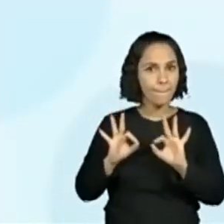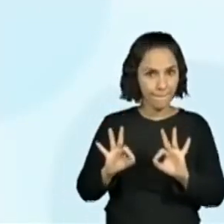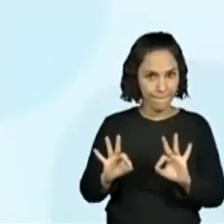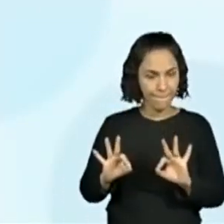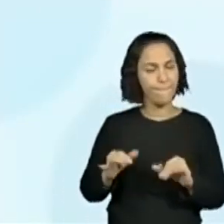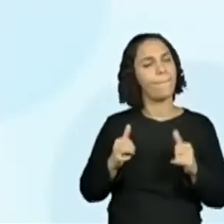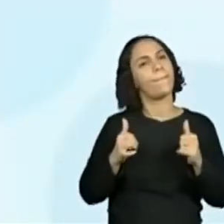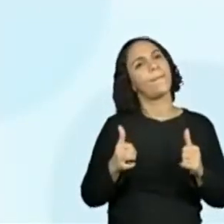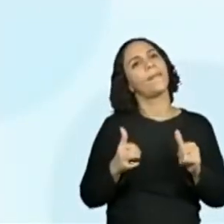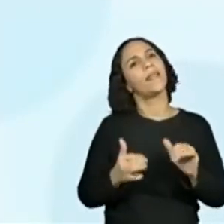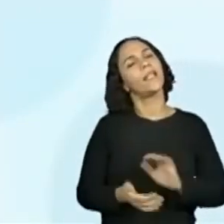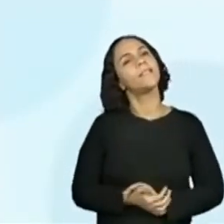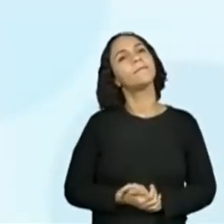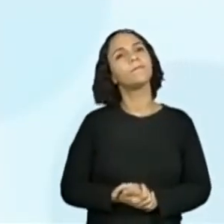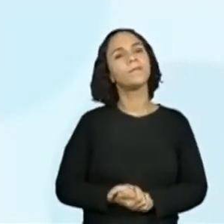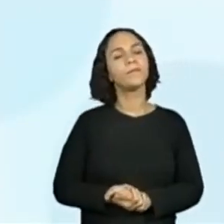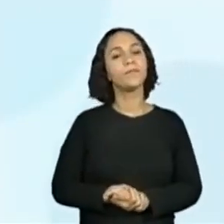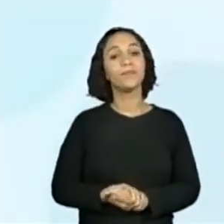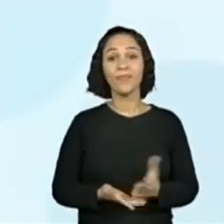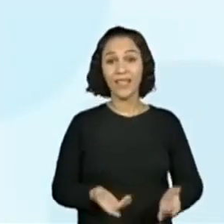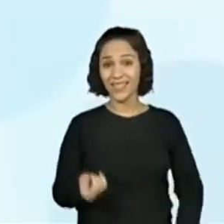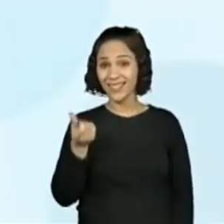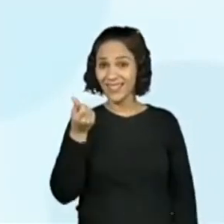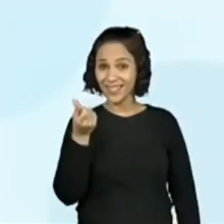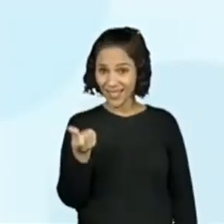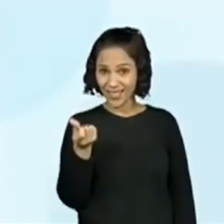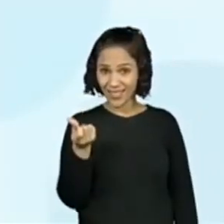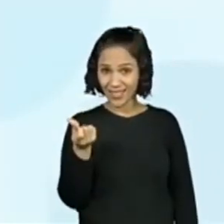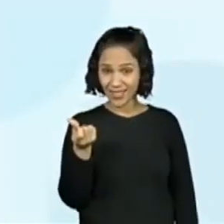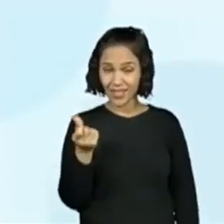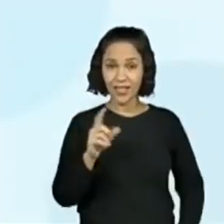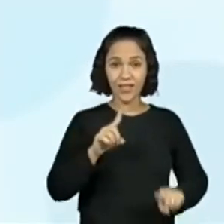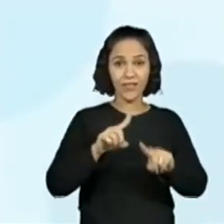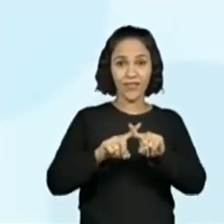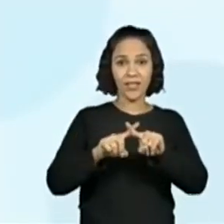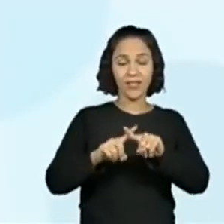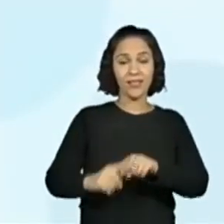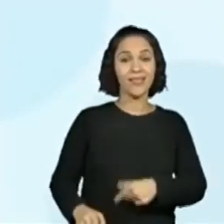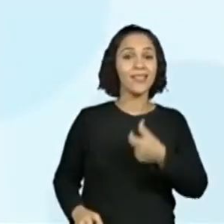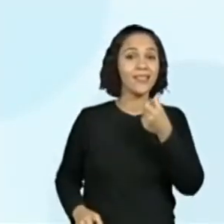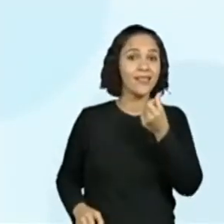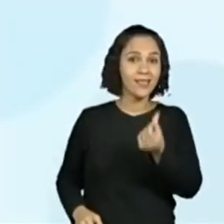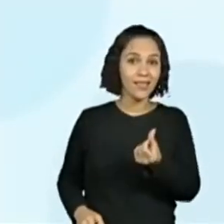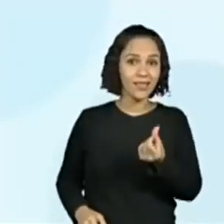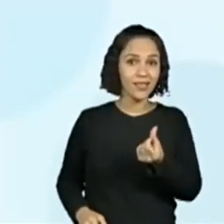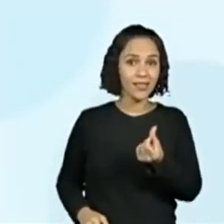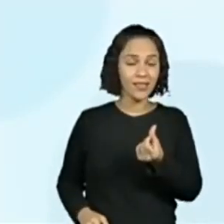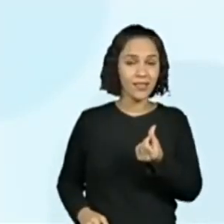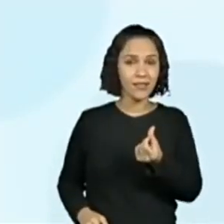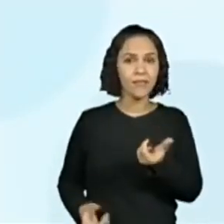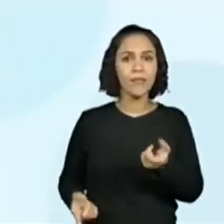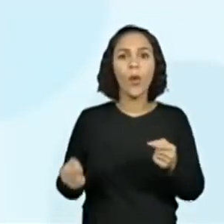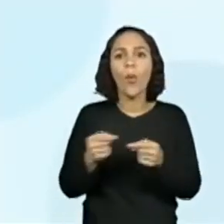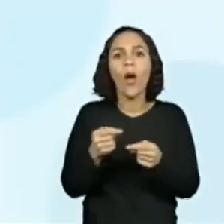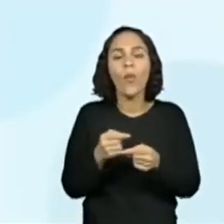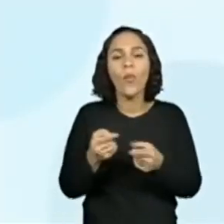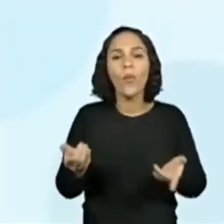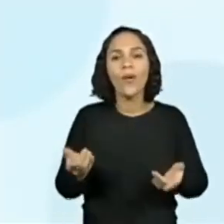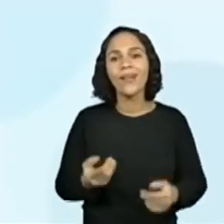Seis vezes seis serão, então,